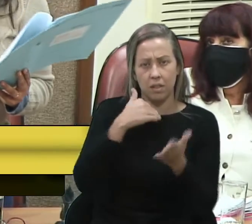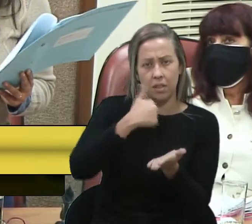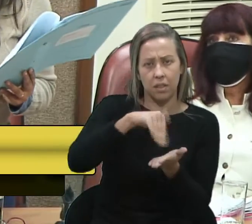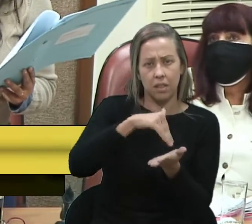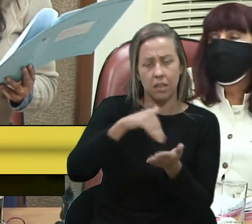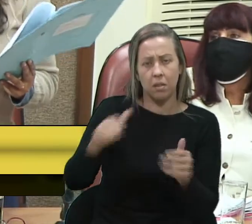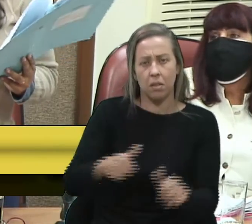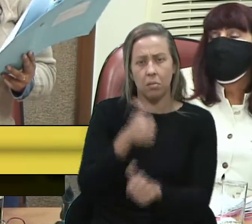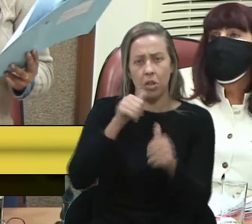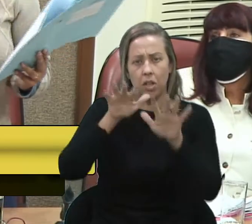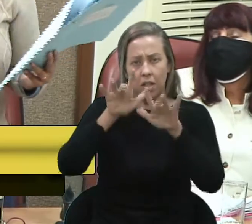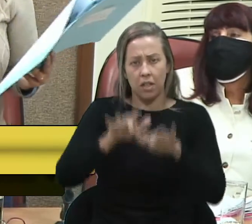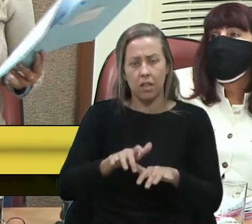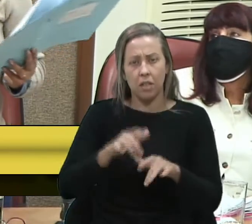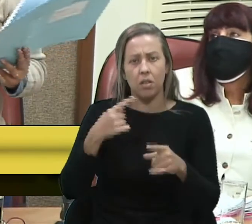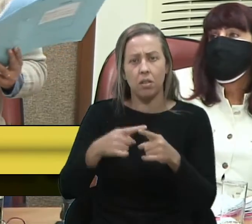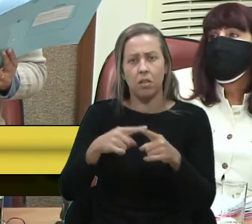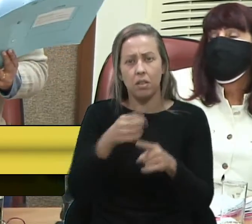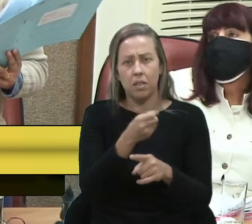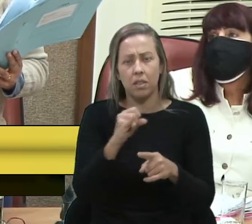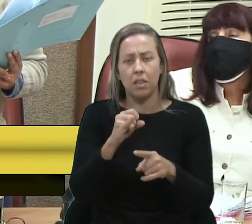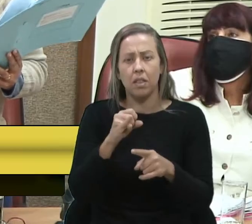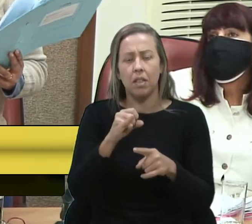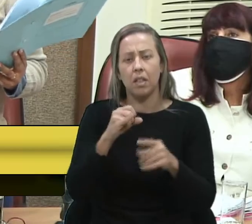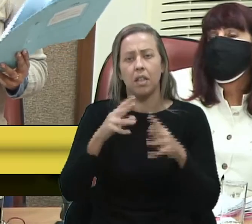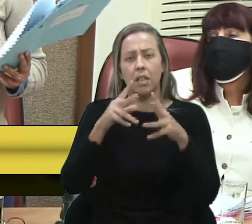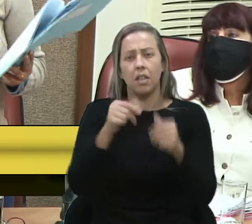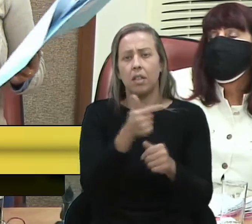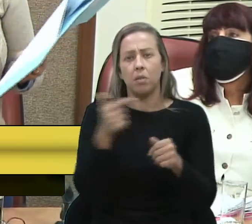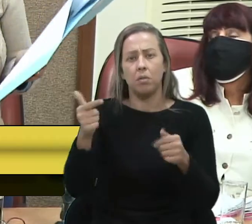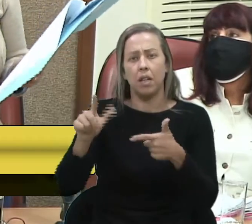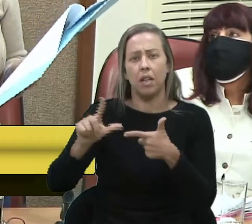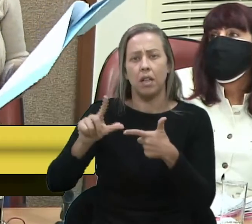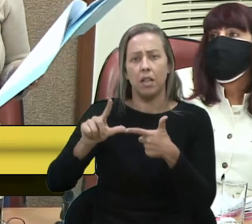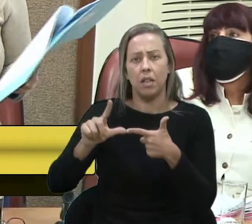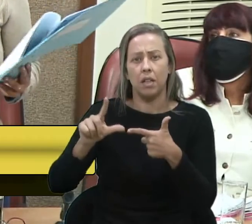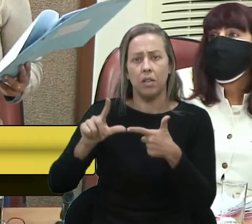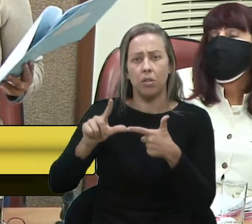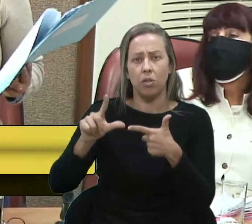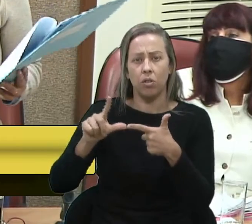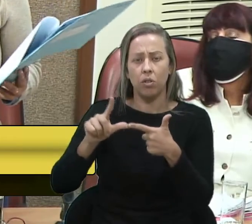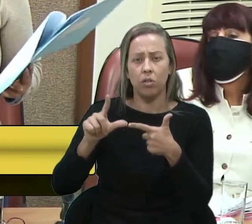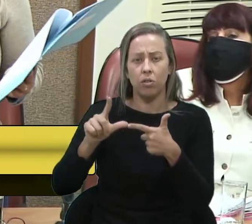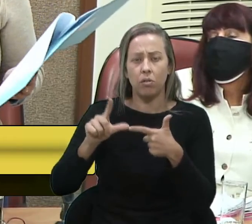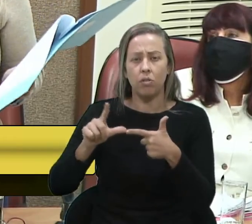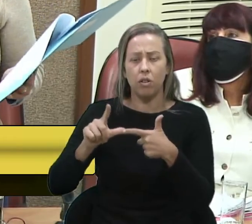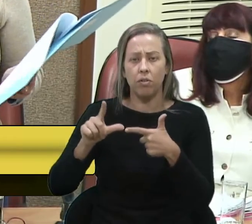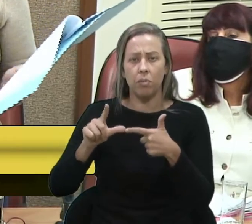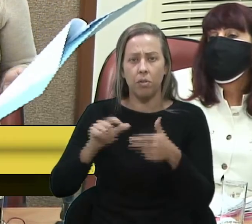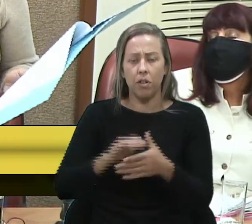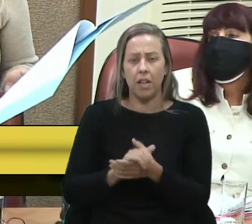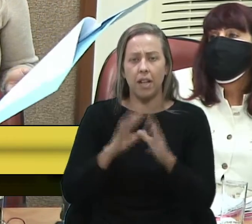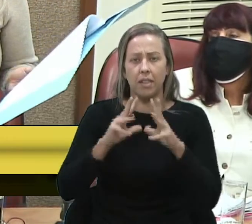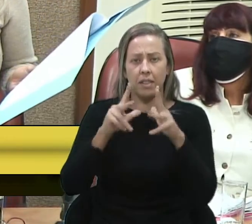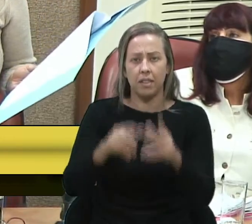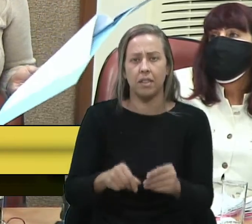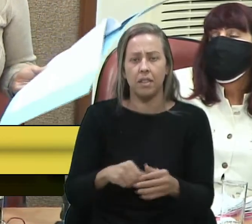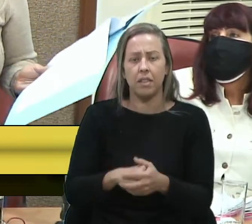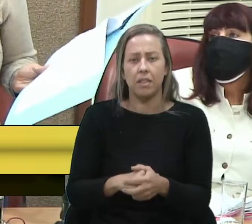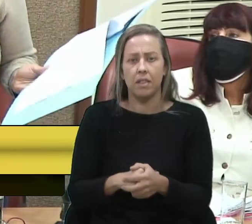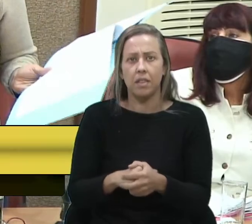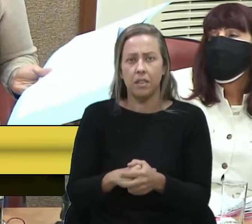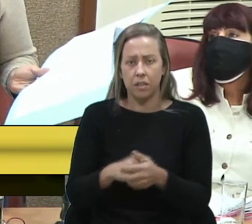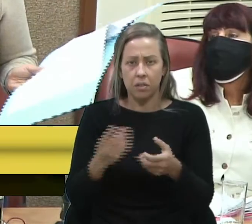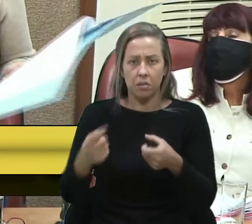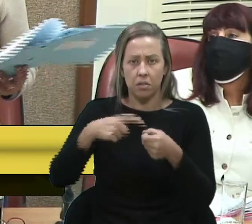que melhorar a redação, até porque esses cargos também não têm no legislativo. Então, acho que só uns ajustes aqui, se é essa a intenção. Mas, no